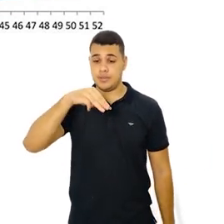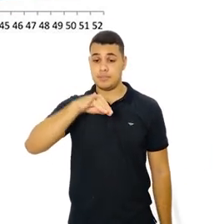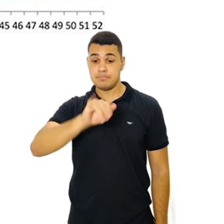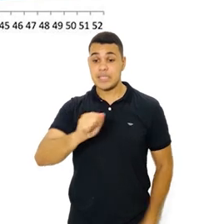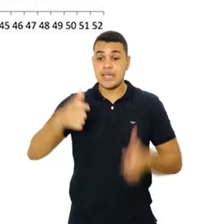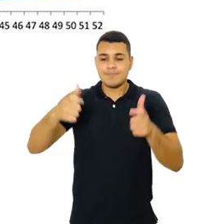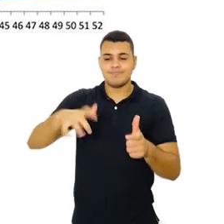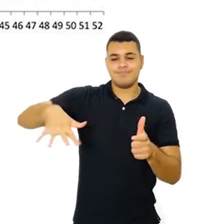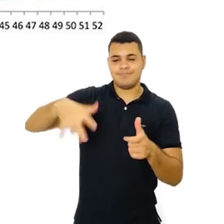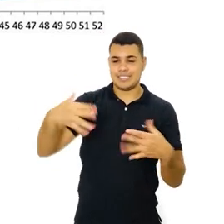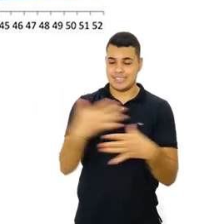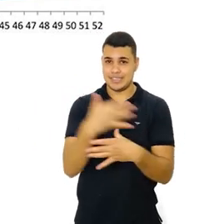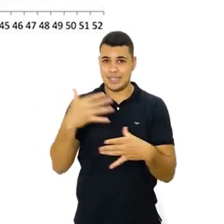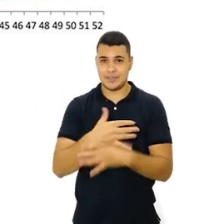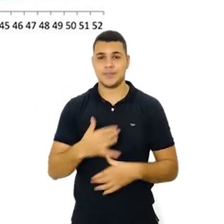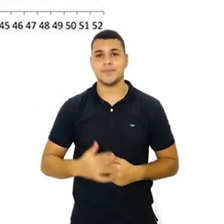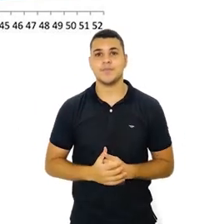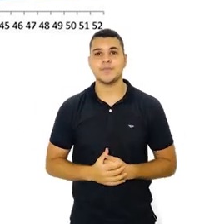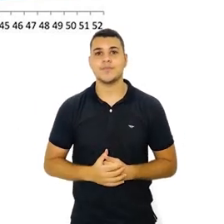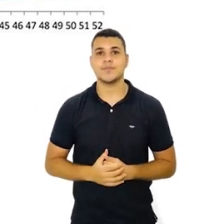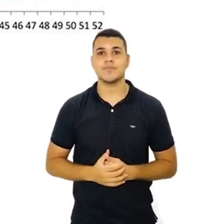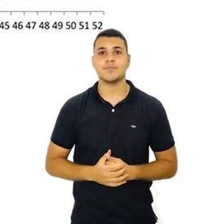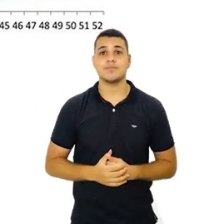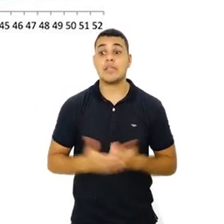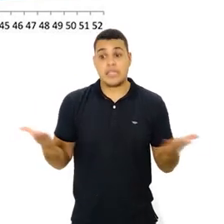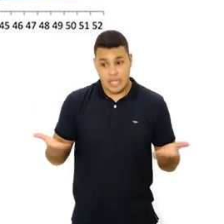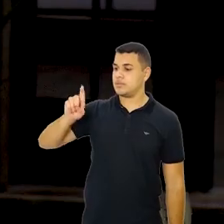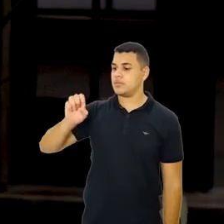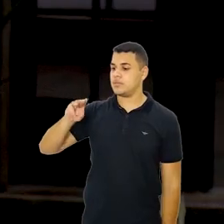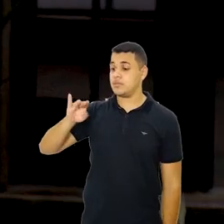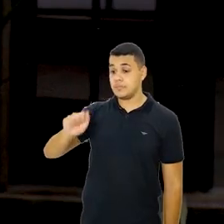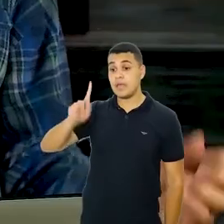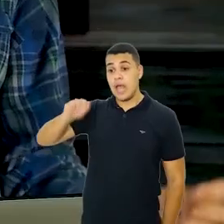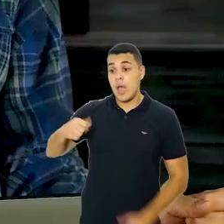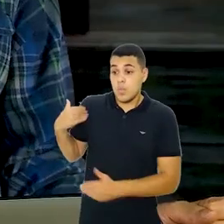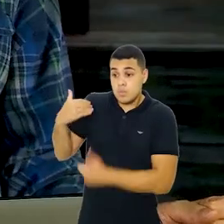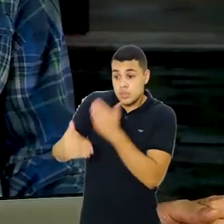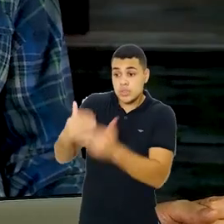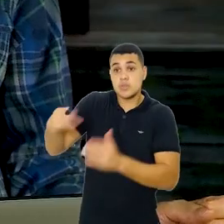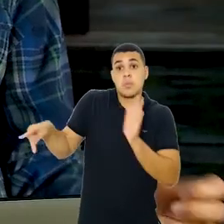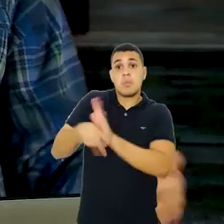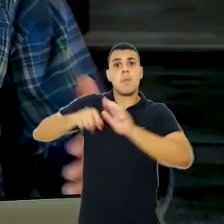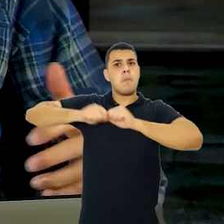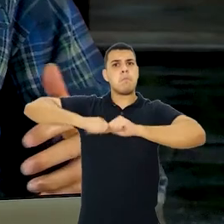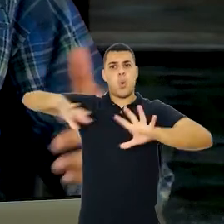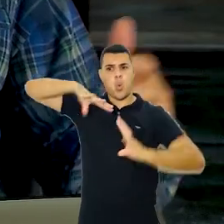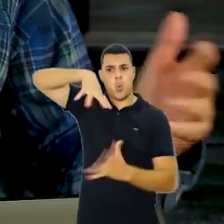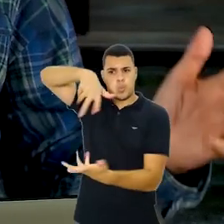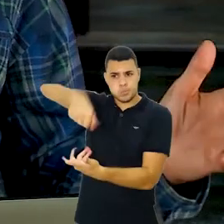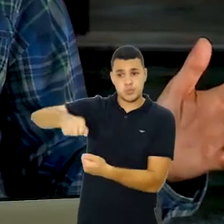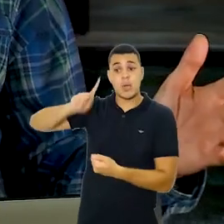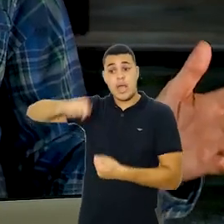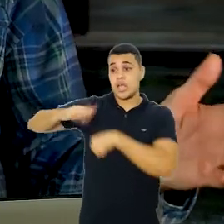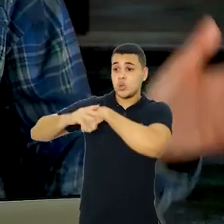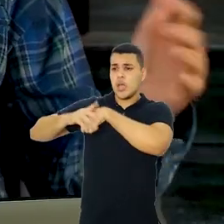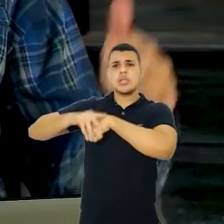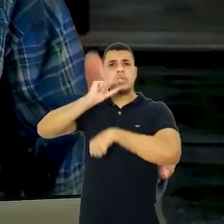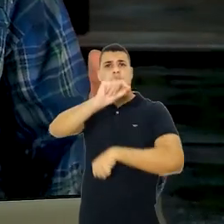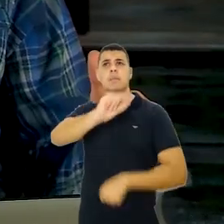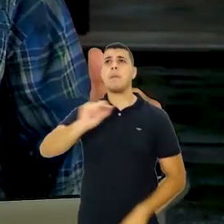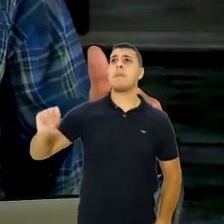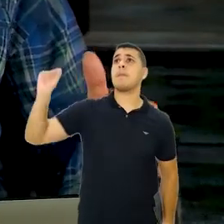então, uma epidemia de dengue nesta cidade. E, finalmente, a pandemia, que é um processo epidêmico